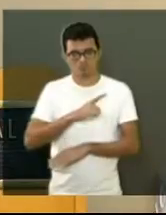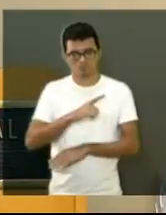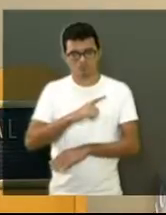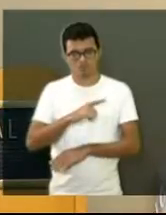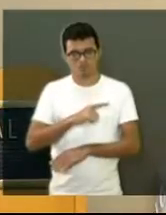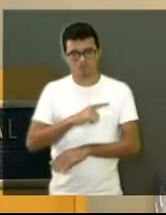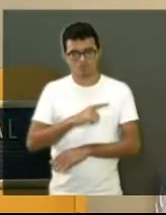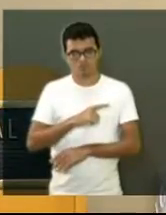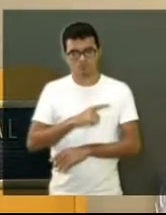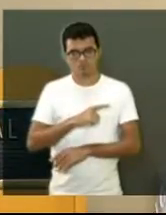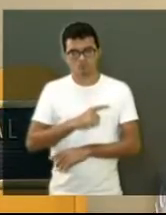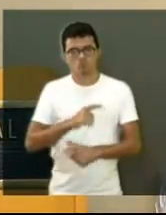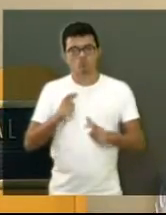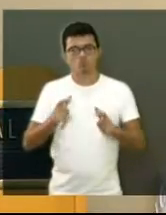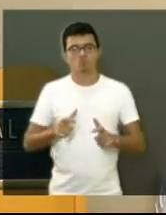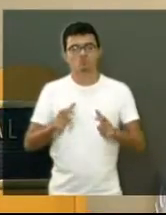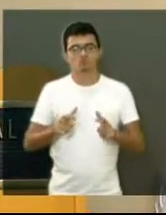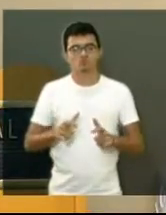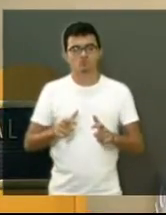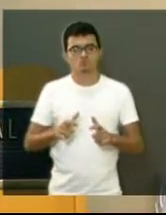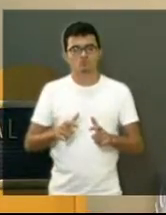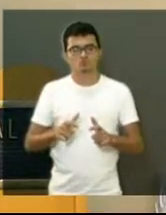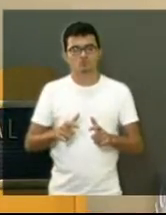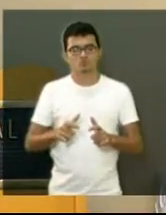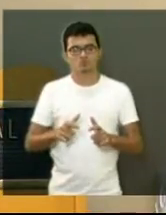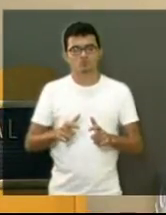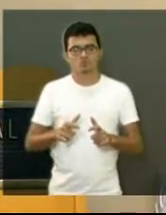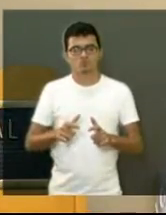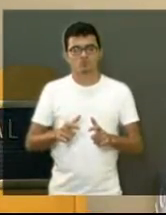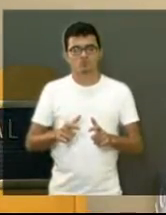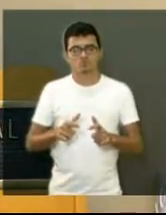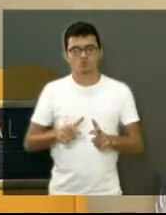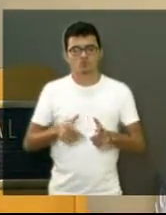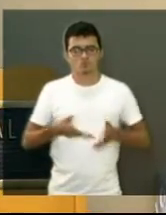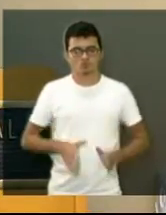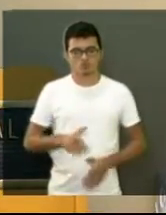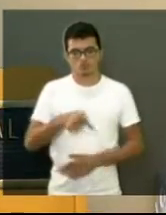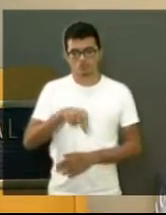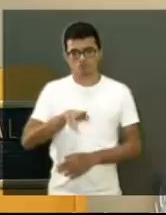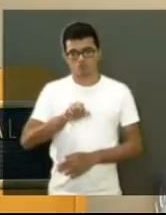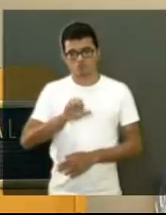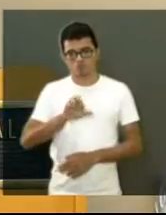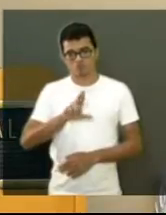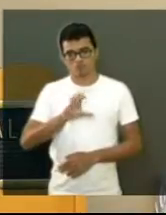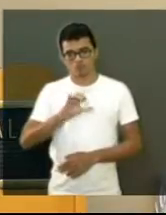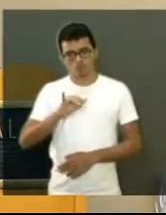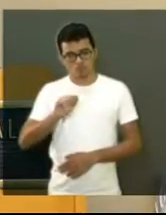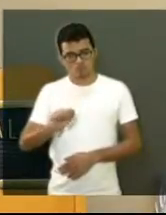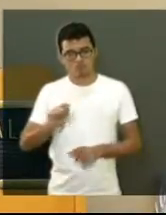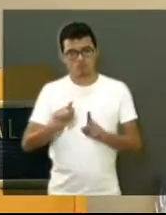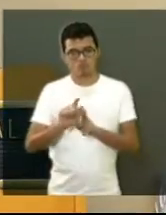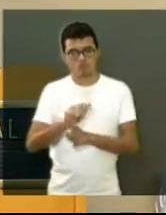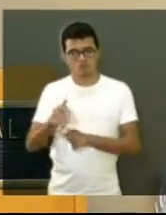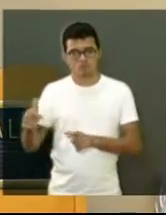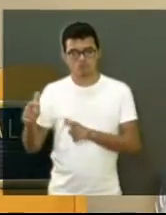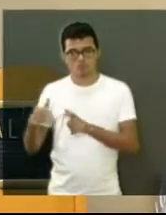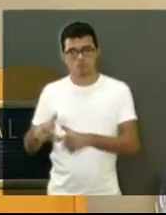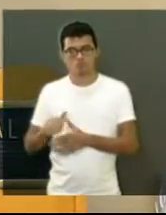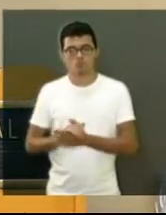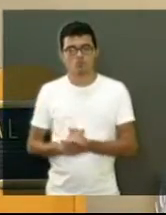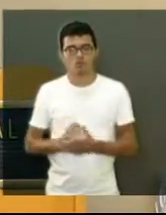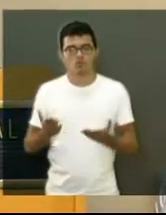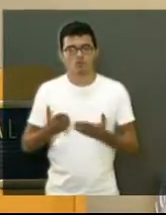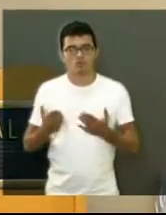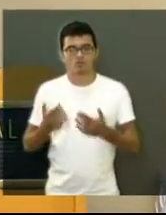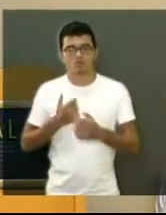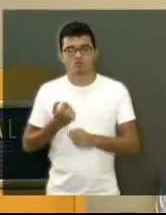do Quercia e também em outro local. E o governo está querendo construir aqui perto de São José